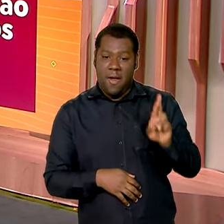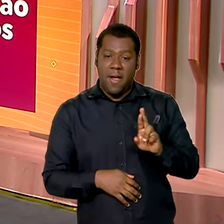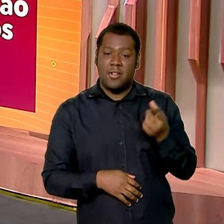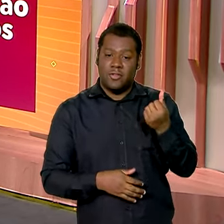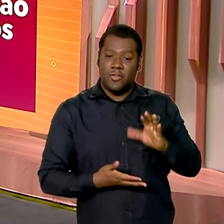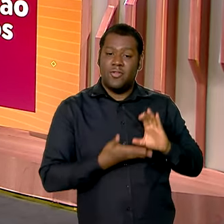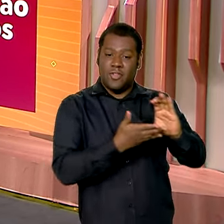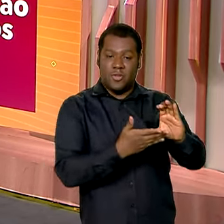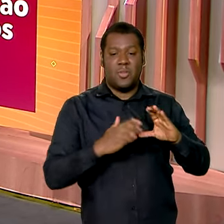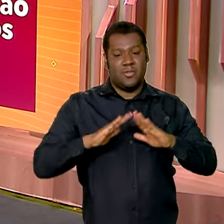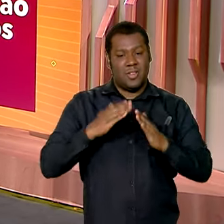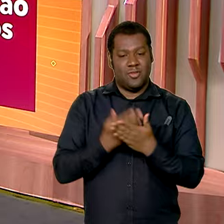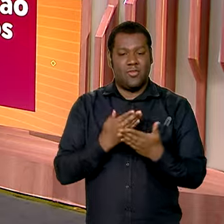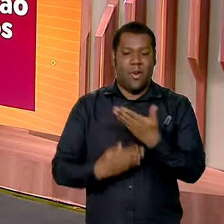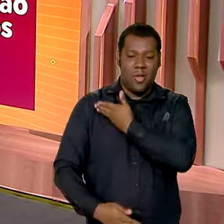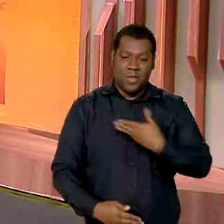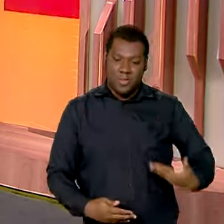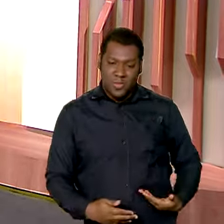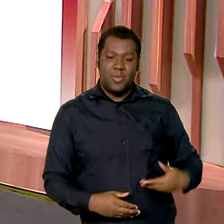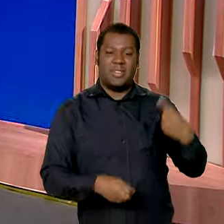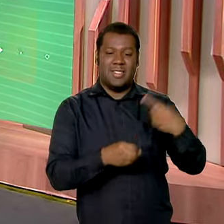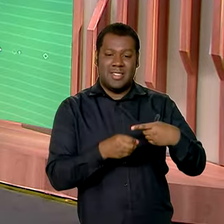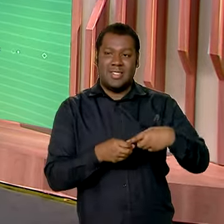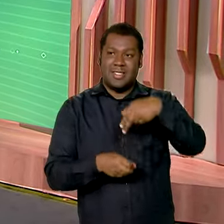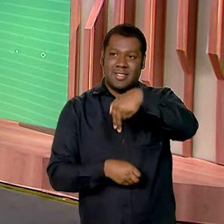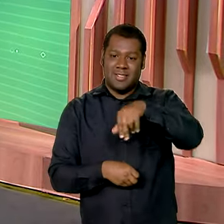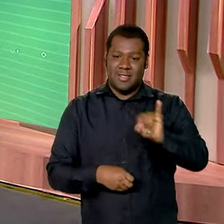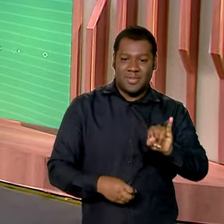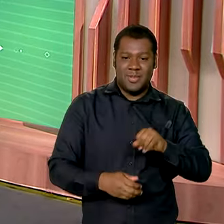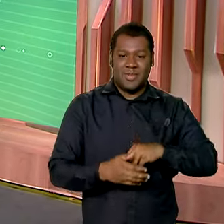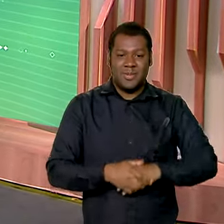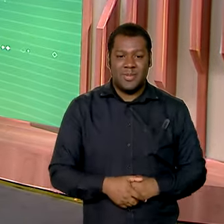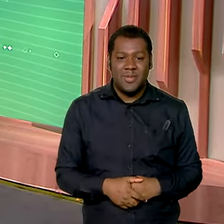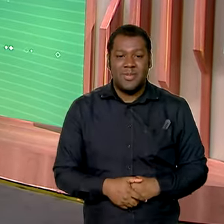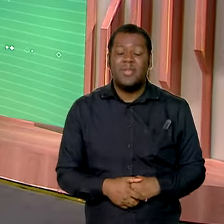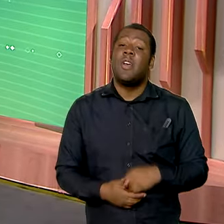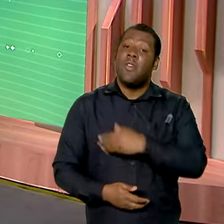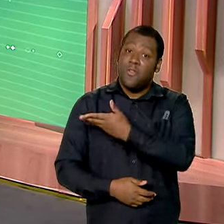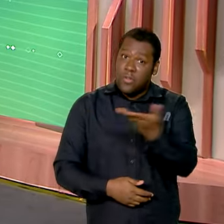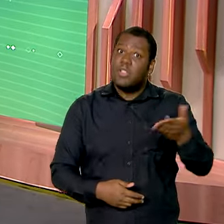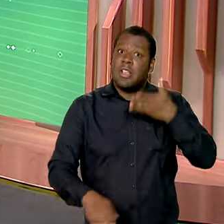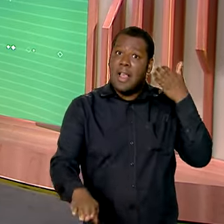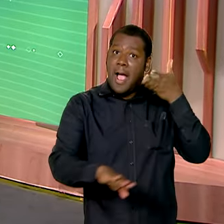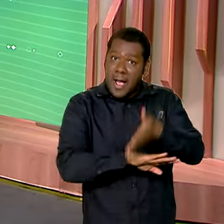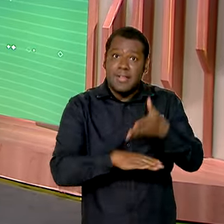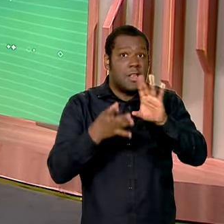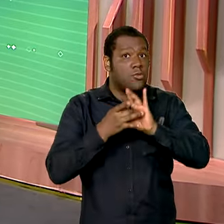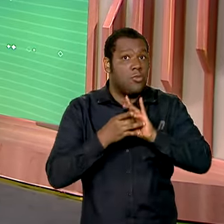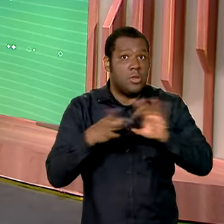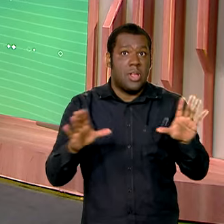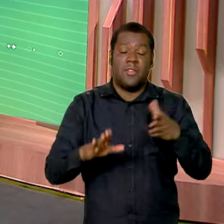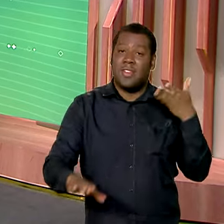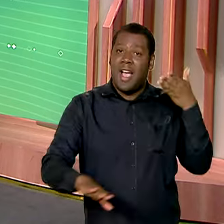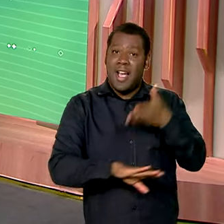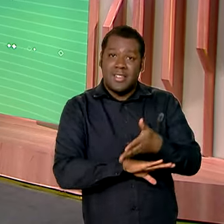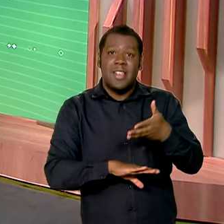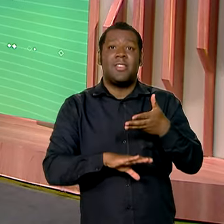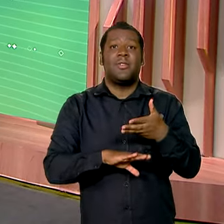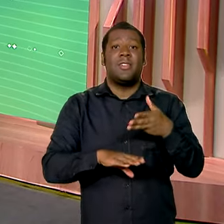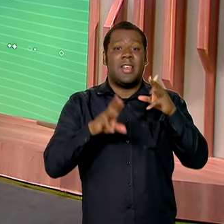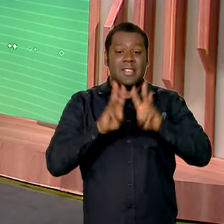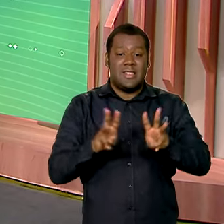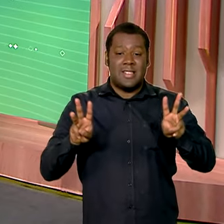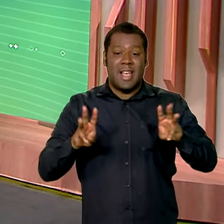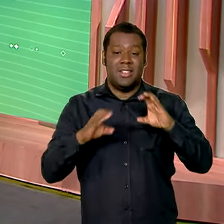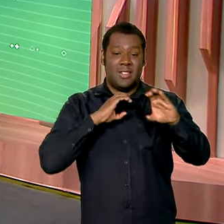repassados para o país. E é isso, você sabe que você pode acessar aí a sua região pelo